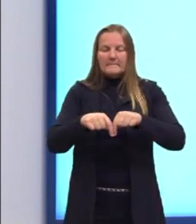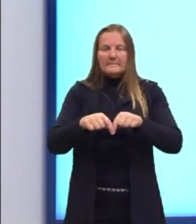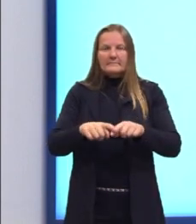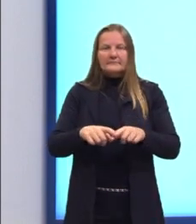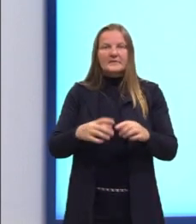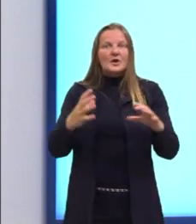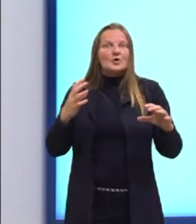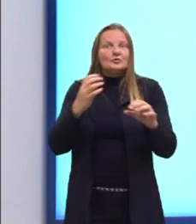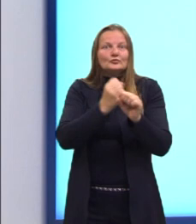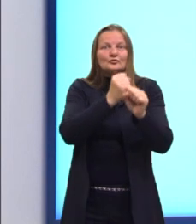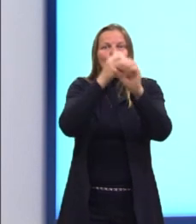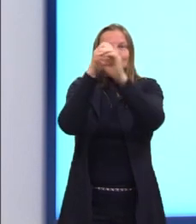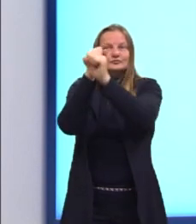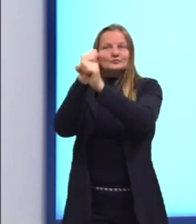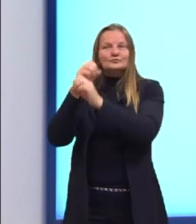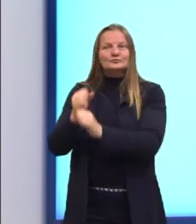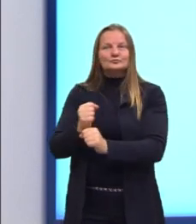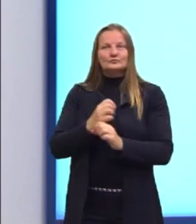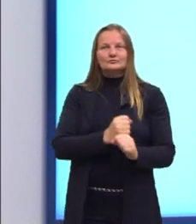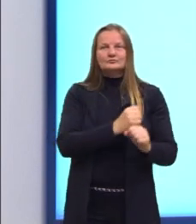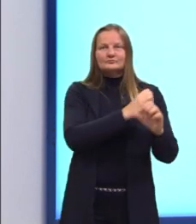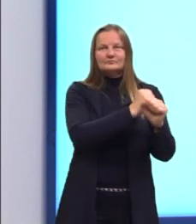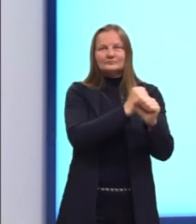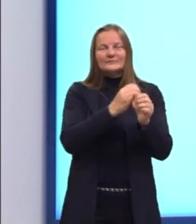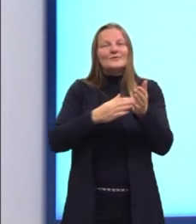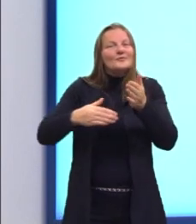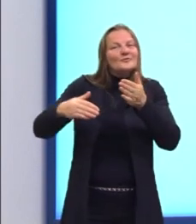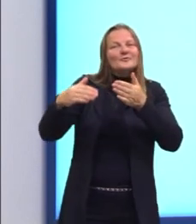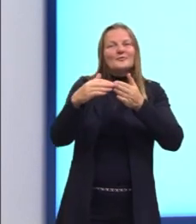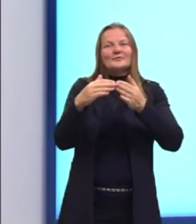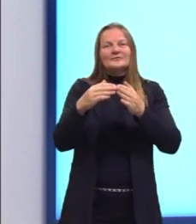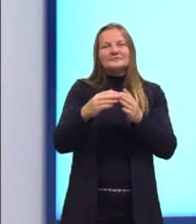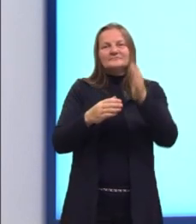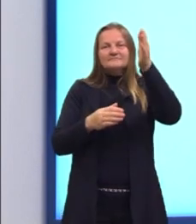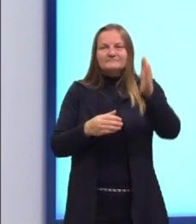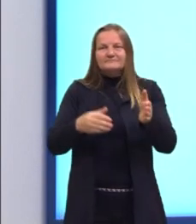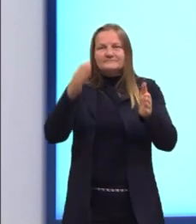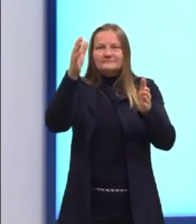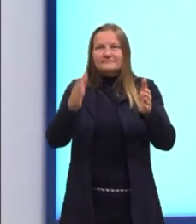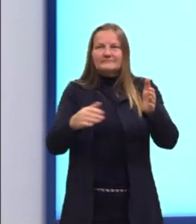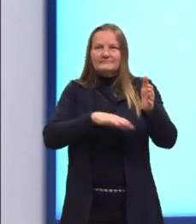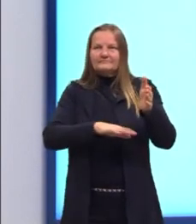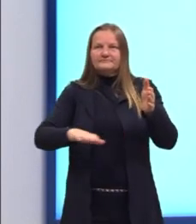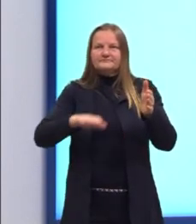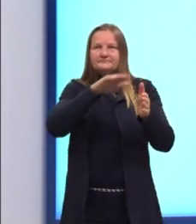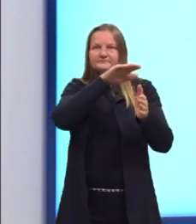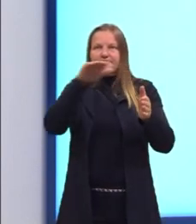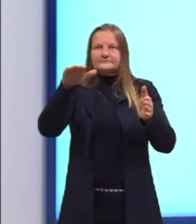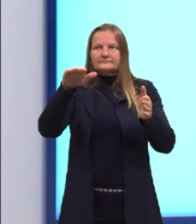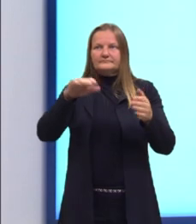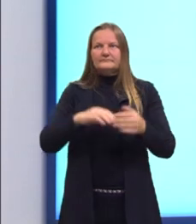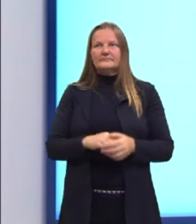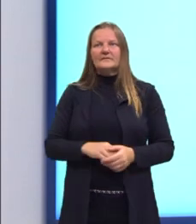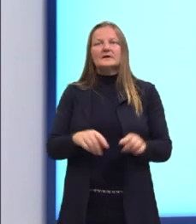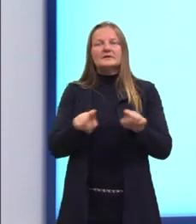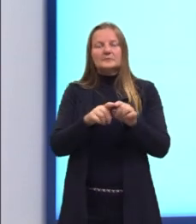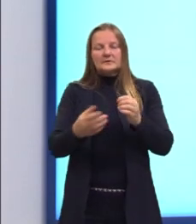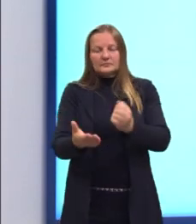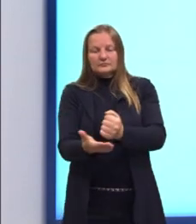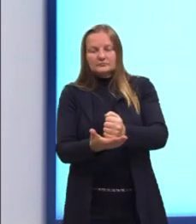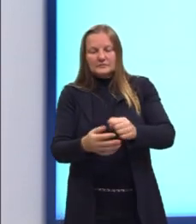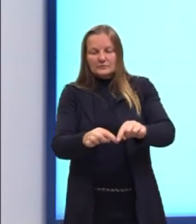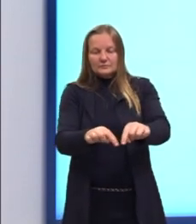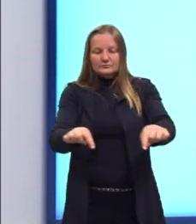nós somamos todas ali, né? A área das laterais e as duas áreas da base.